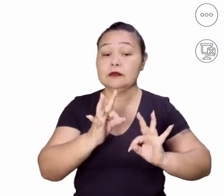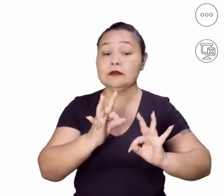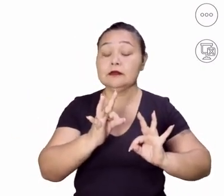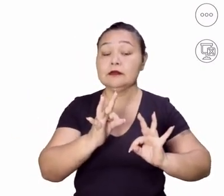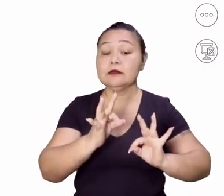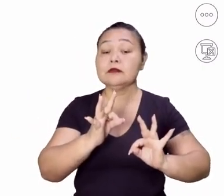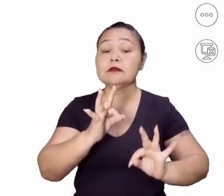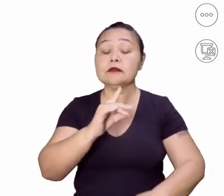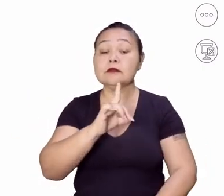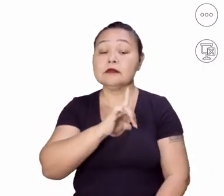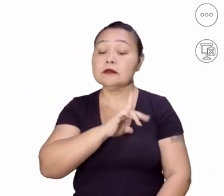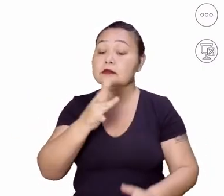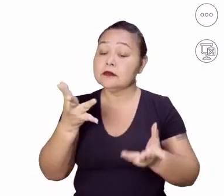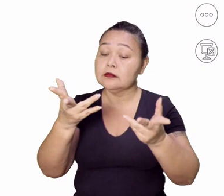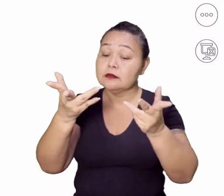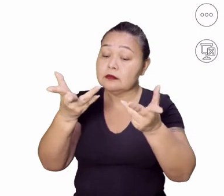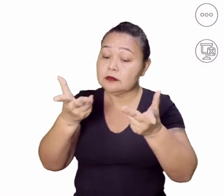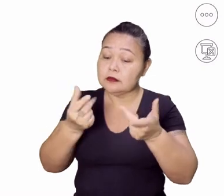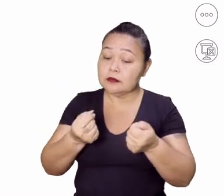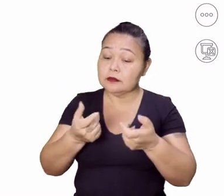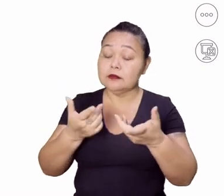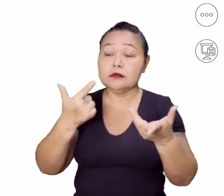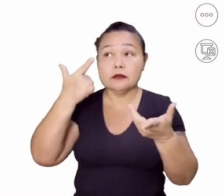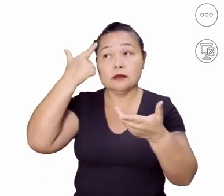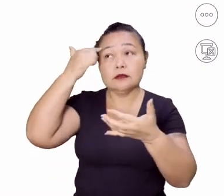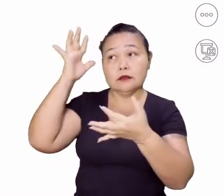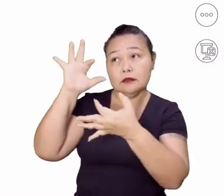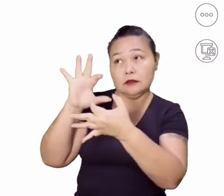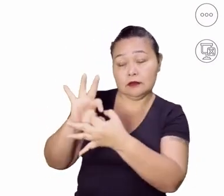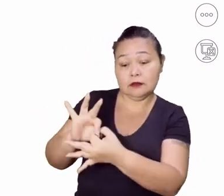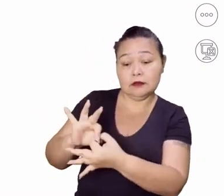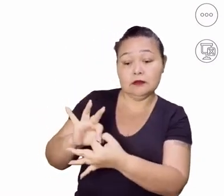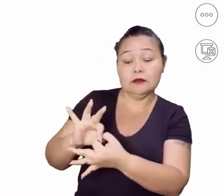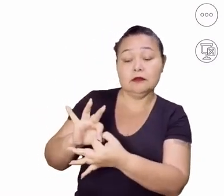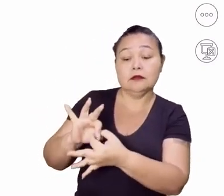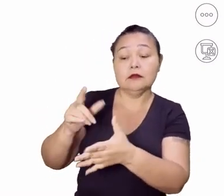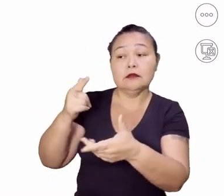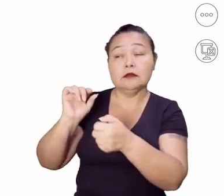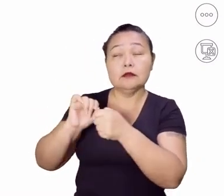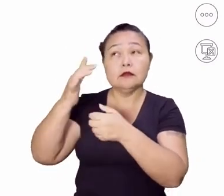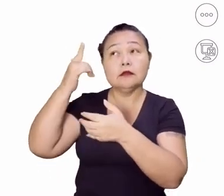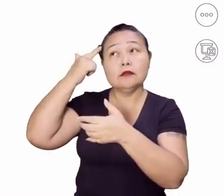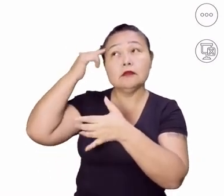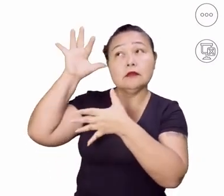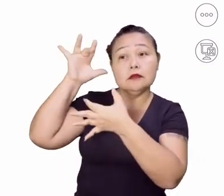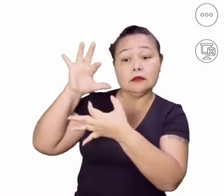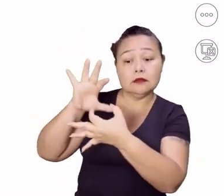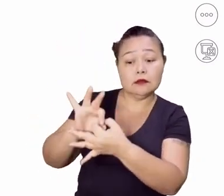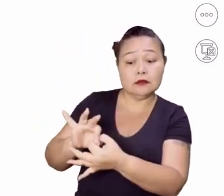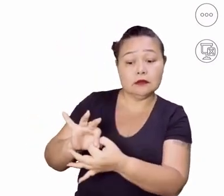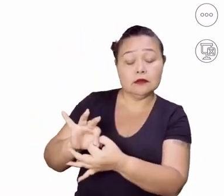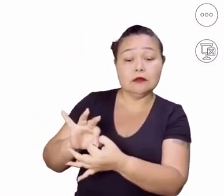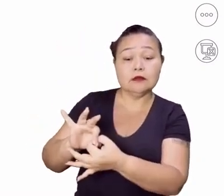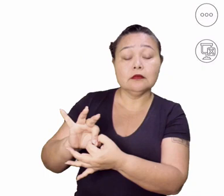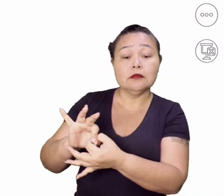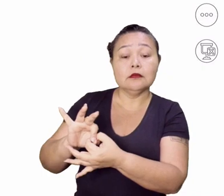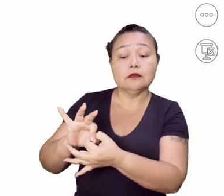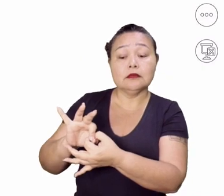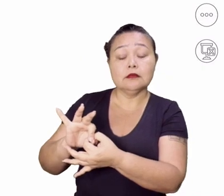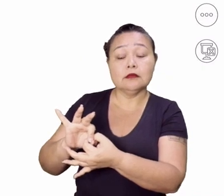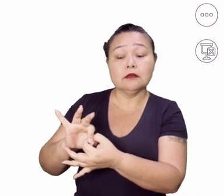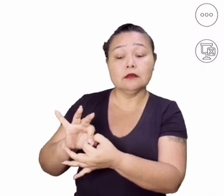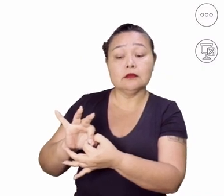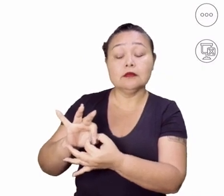tá? Nós temos que ter habilidades de raciocínio, né? Trabalhar o nosso raciocínio lógico, trabalhar